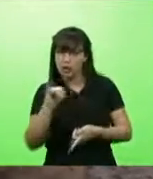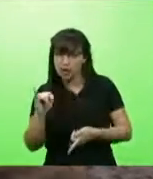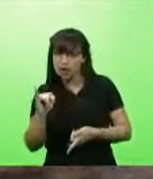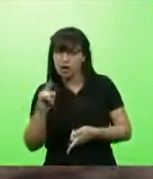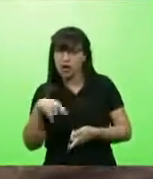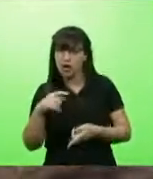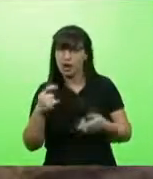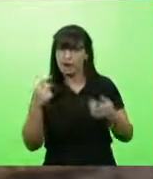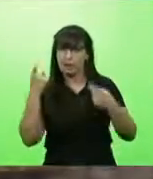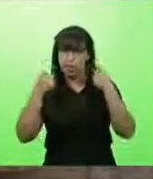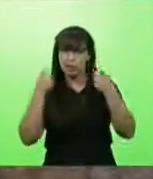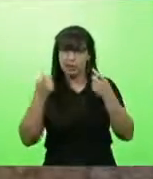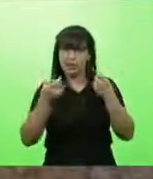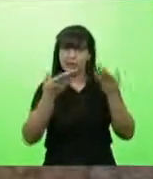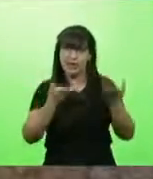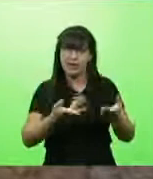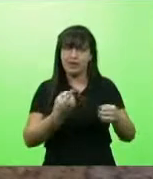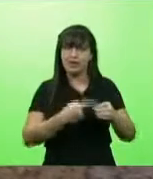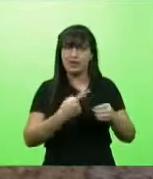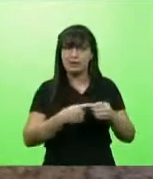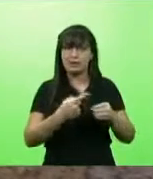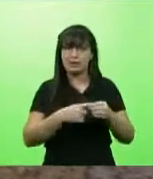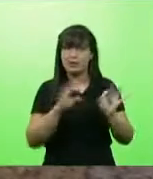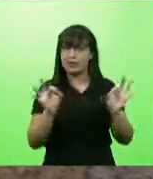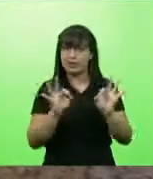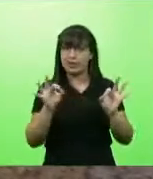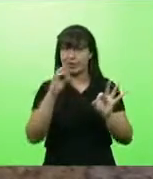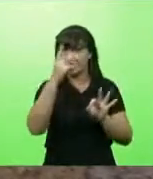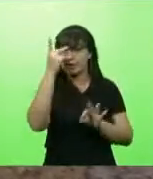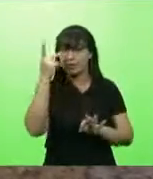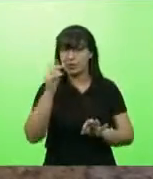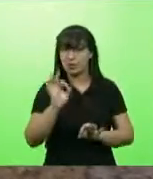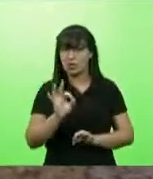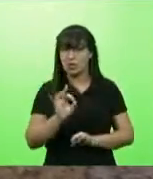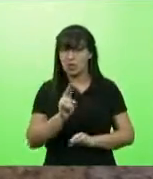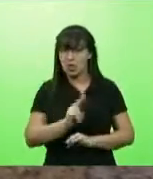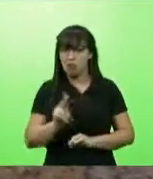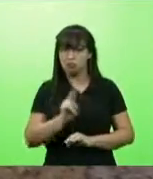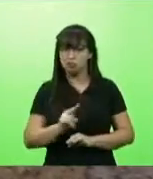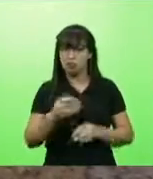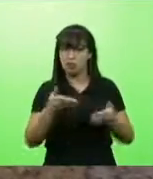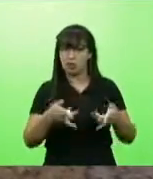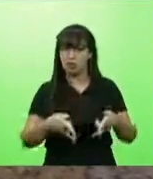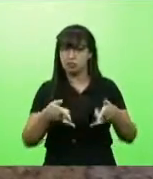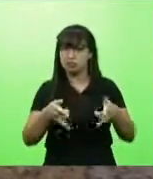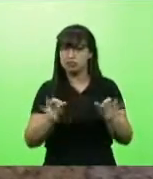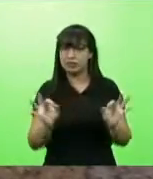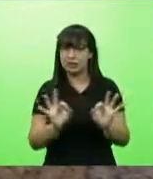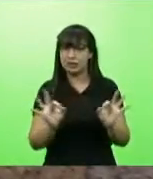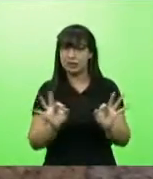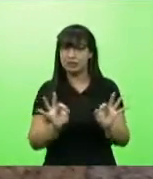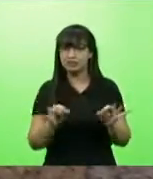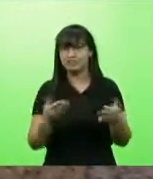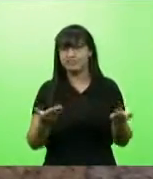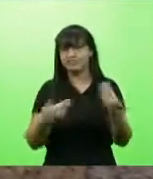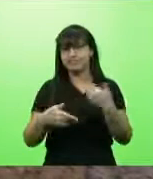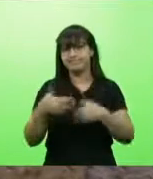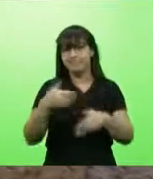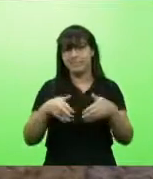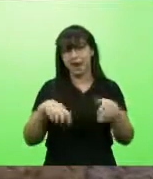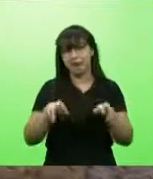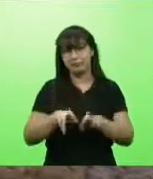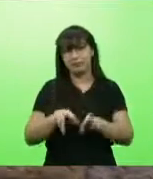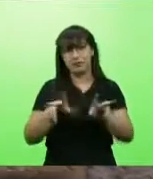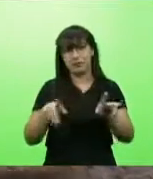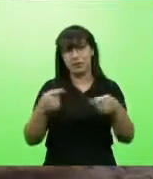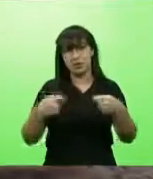Em Rancho Queimado, zero pessoas precisaram de UTIs para serem tratadas. Esse é o diferencial, é isso que